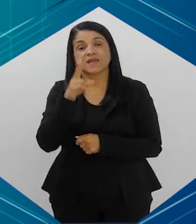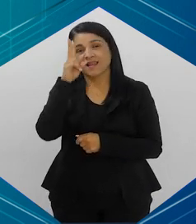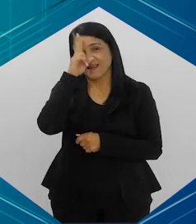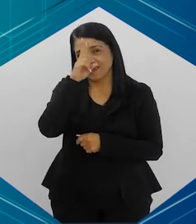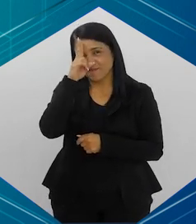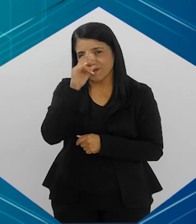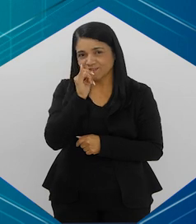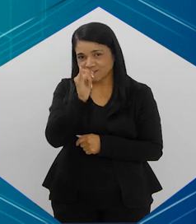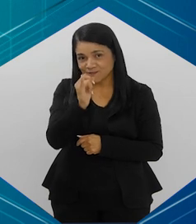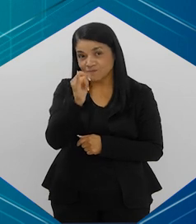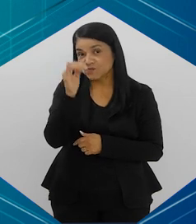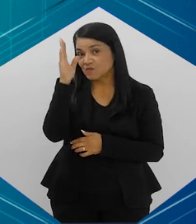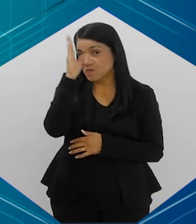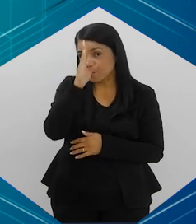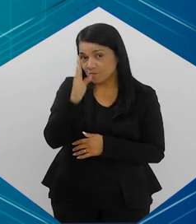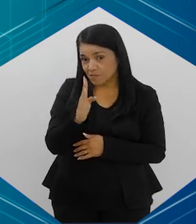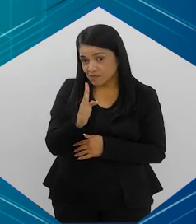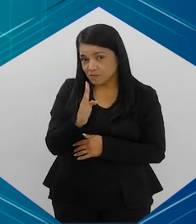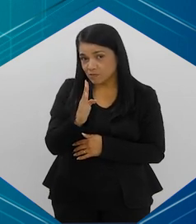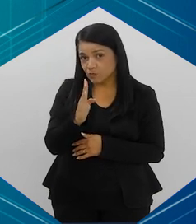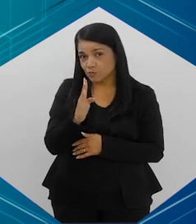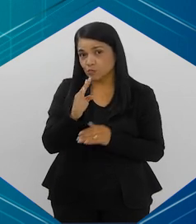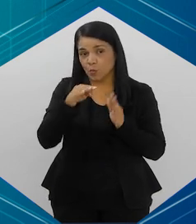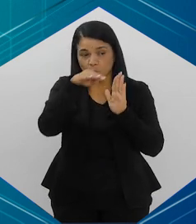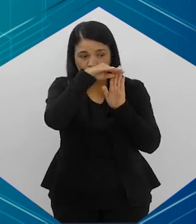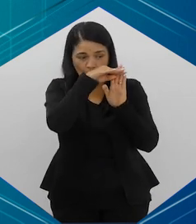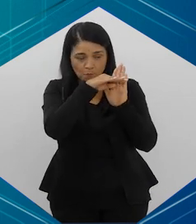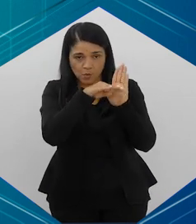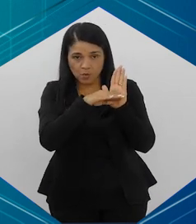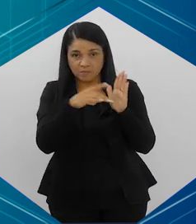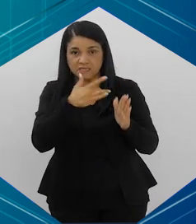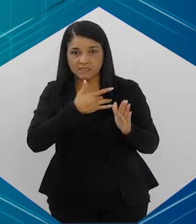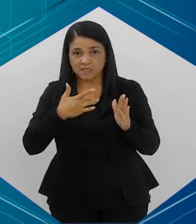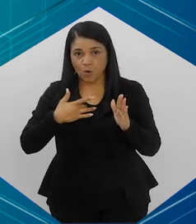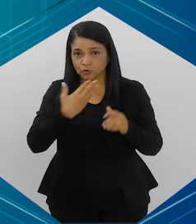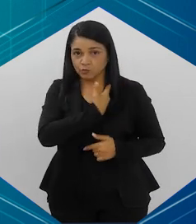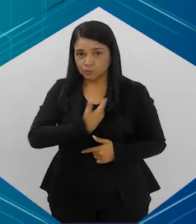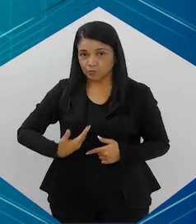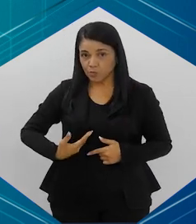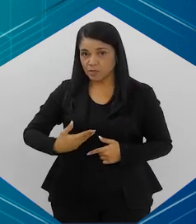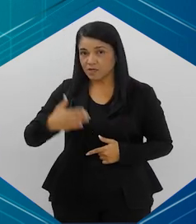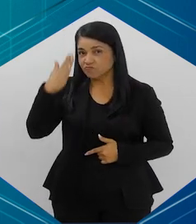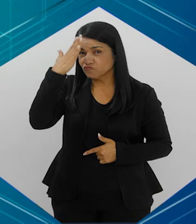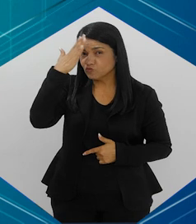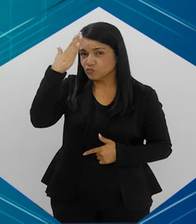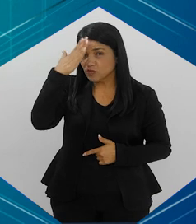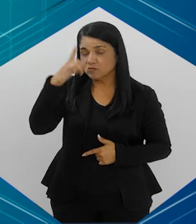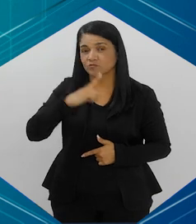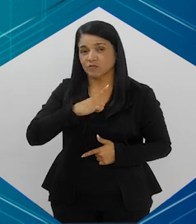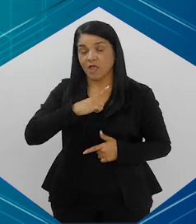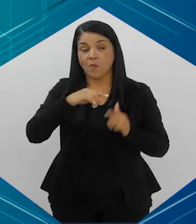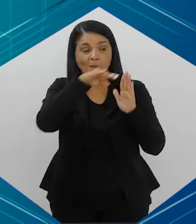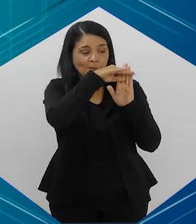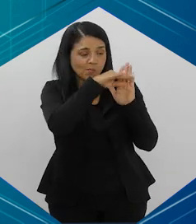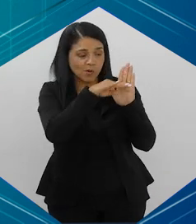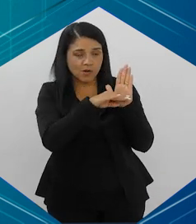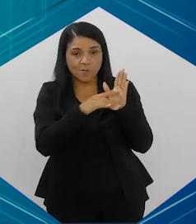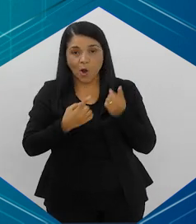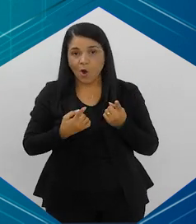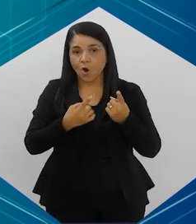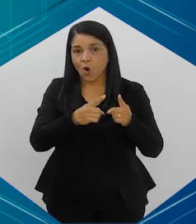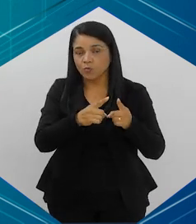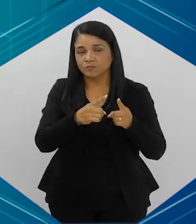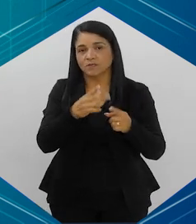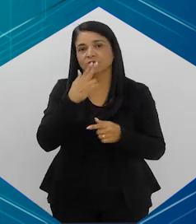só para lembrar no final, assim, o Brasil, um dos programas de saúde pública brasileiros de maior sucesso foi o programa